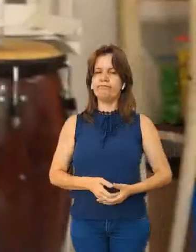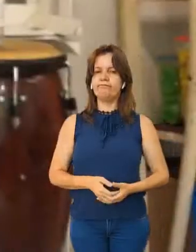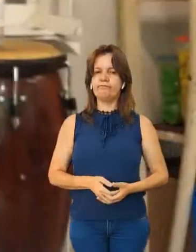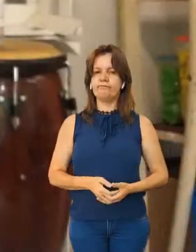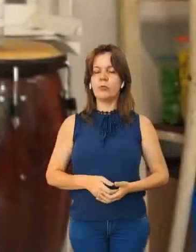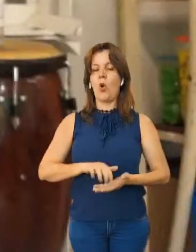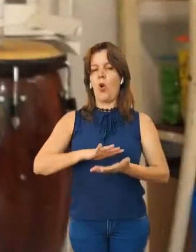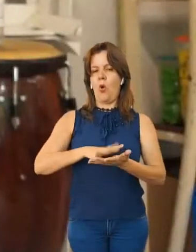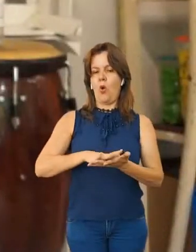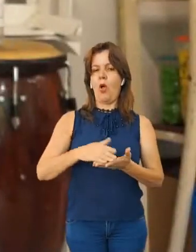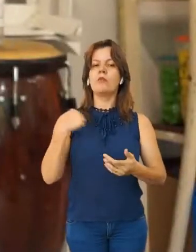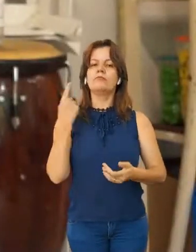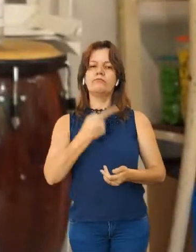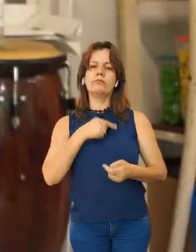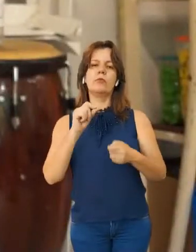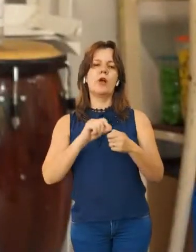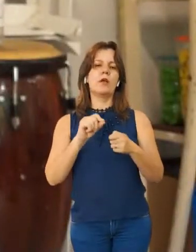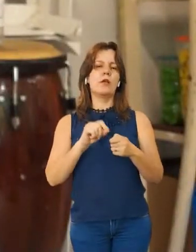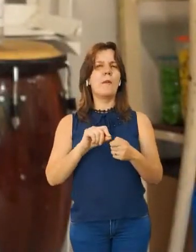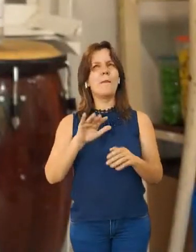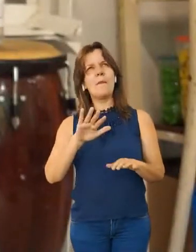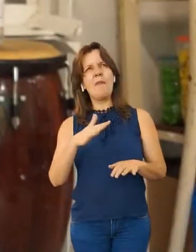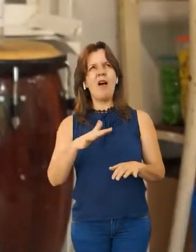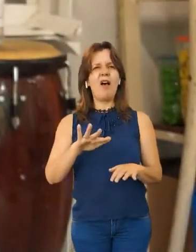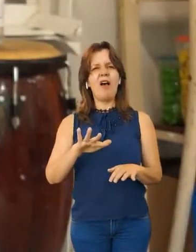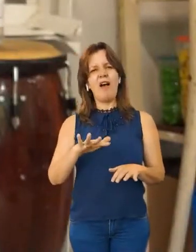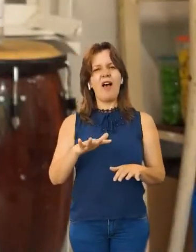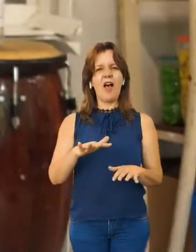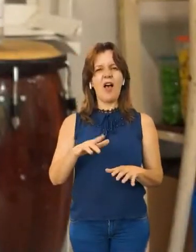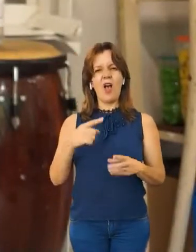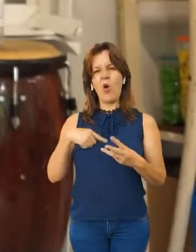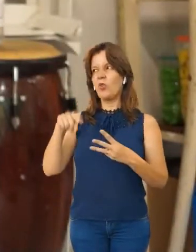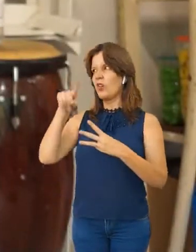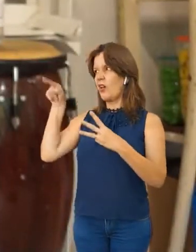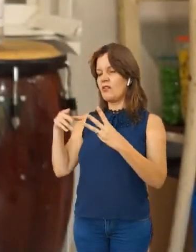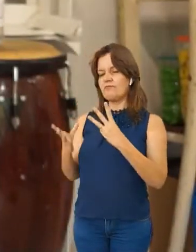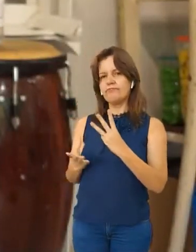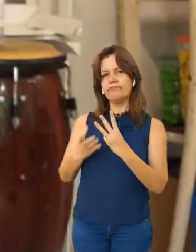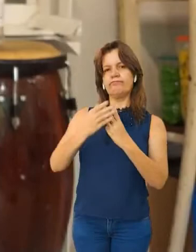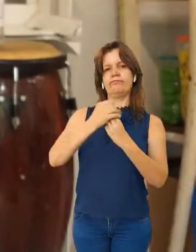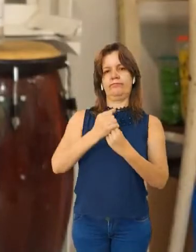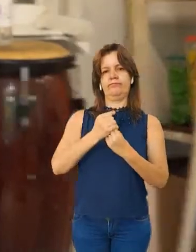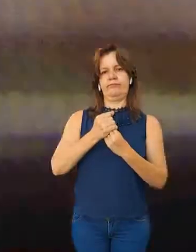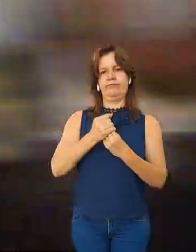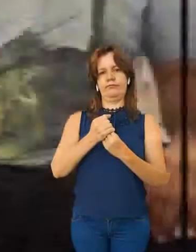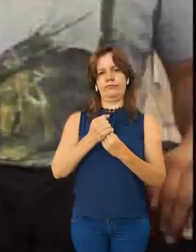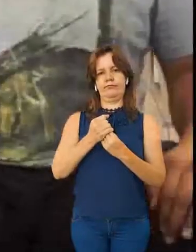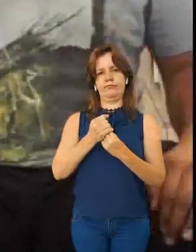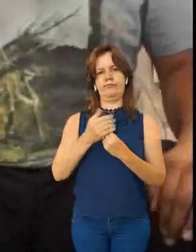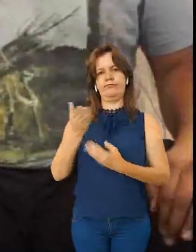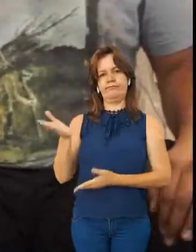O ritmo que vamos fazer é mais ou menos a soma dos três instrumentos.